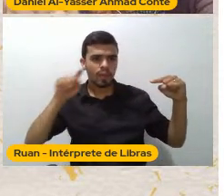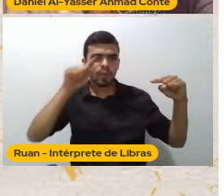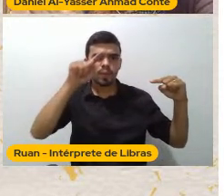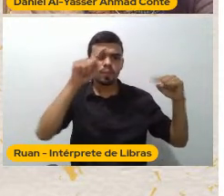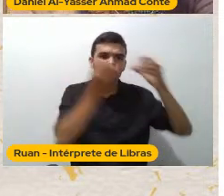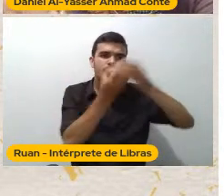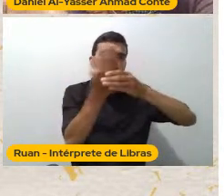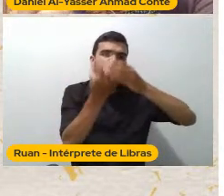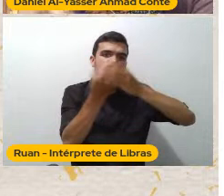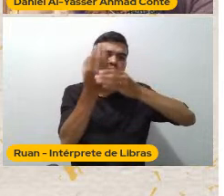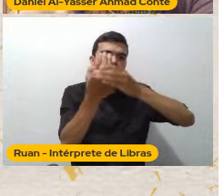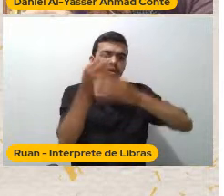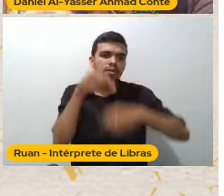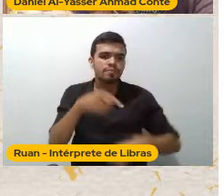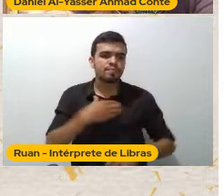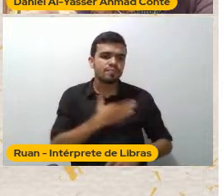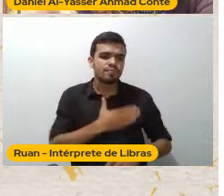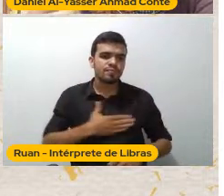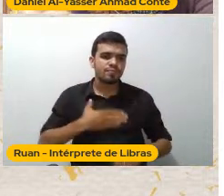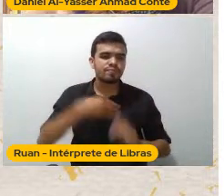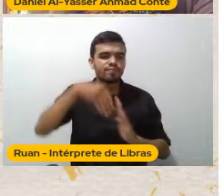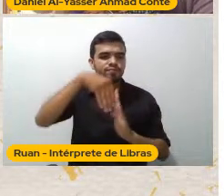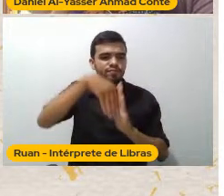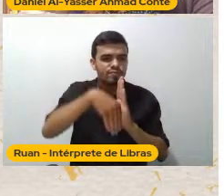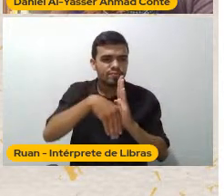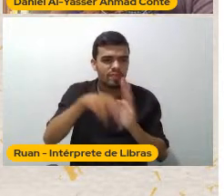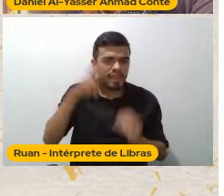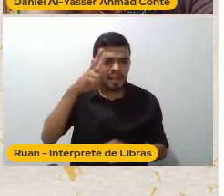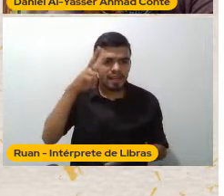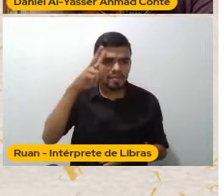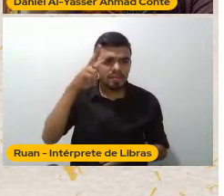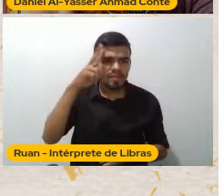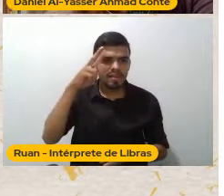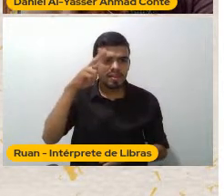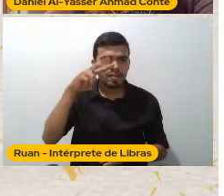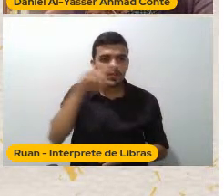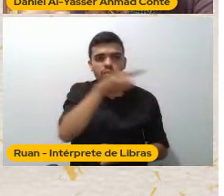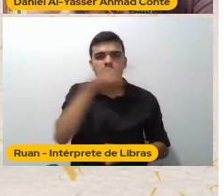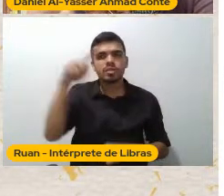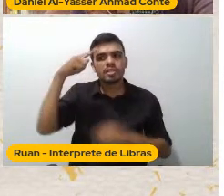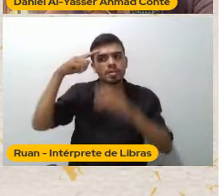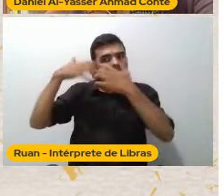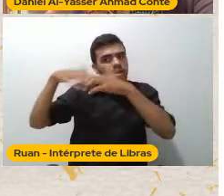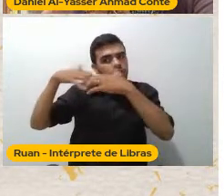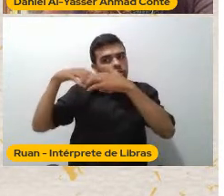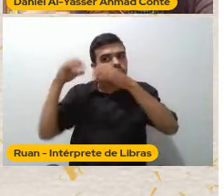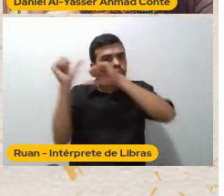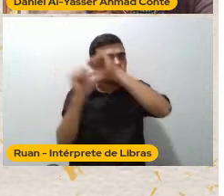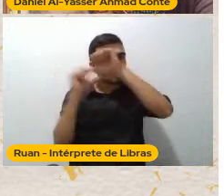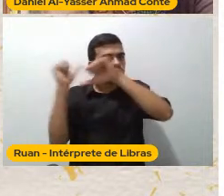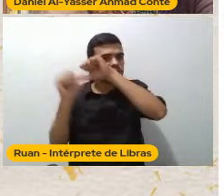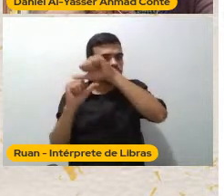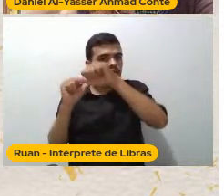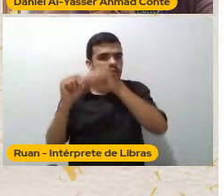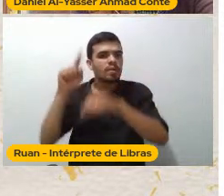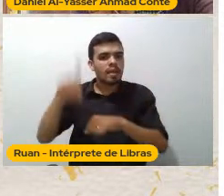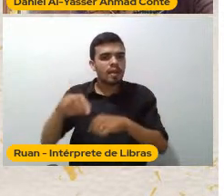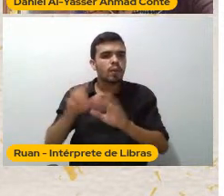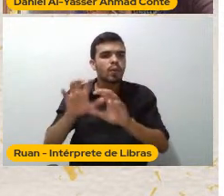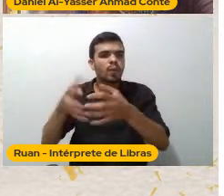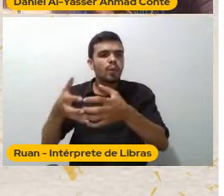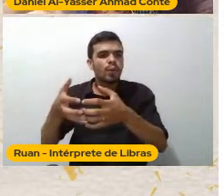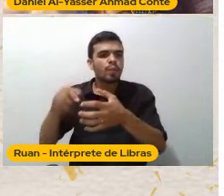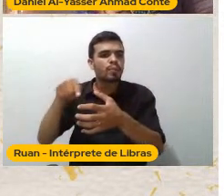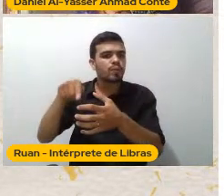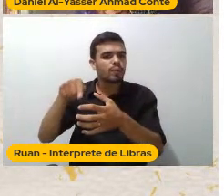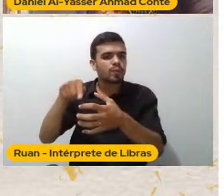dominado E que tem o imaginário Moldado por isso É o sujeito periférico Que é inoperado Por